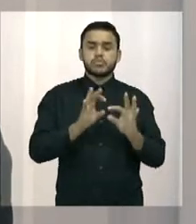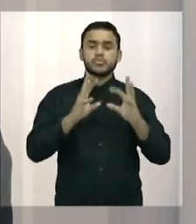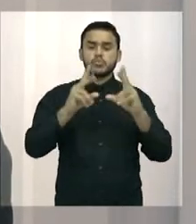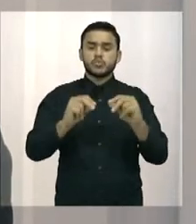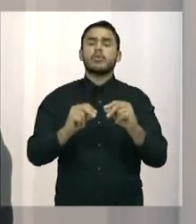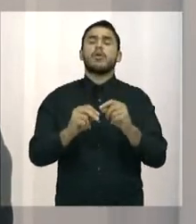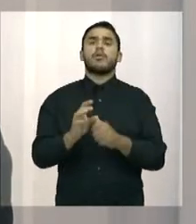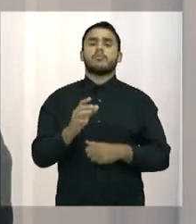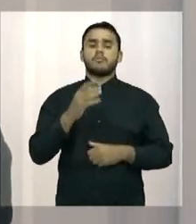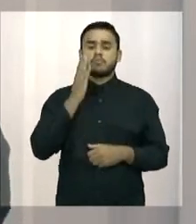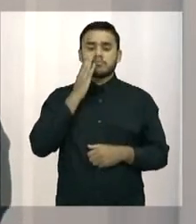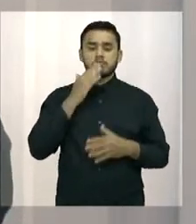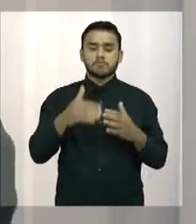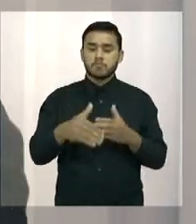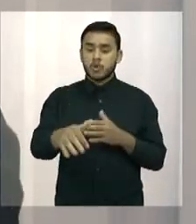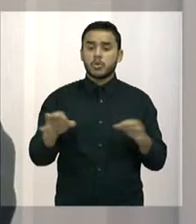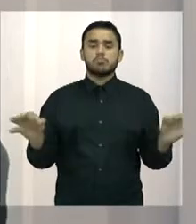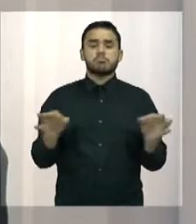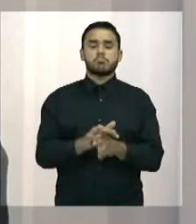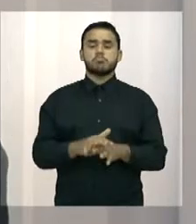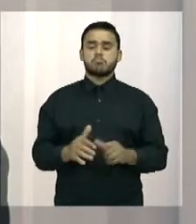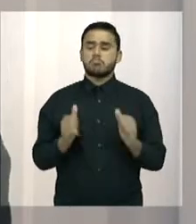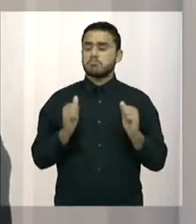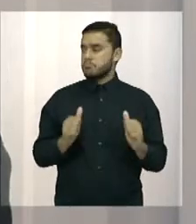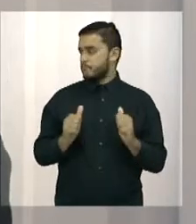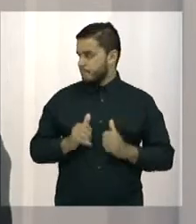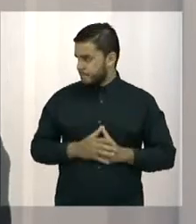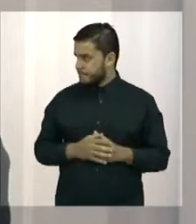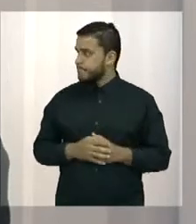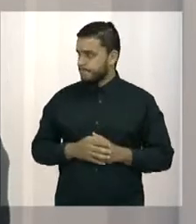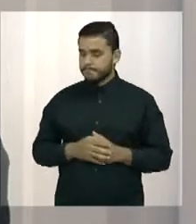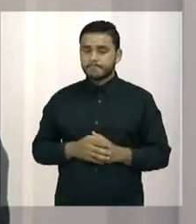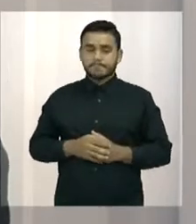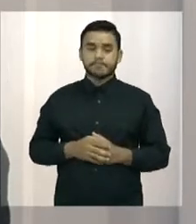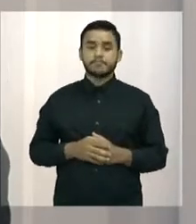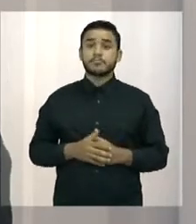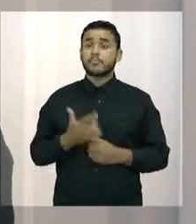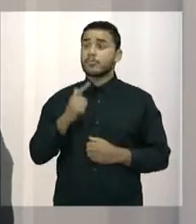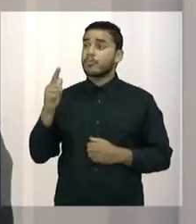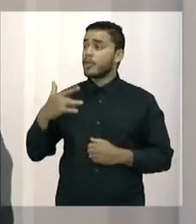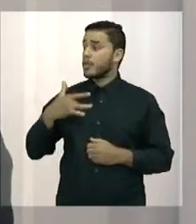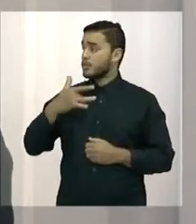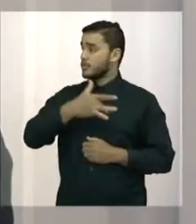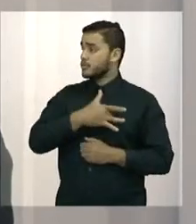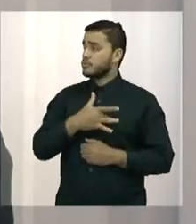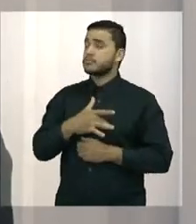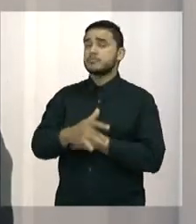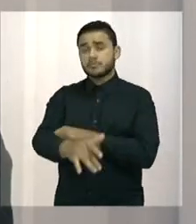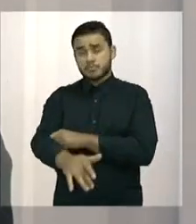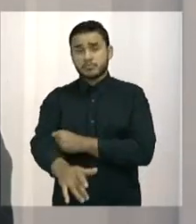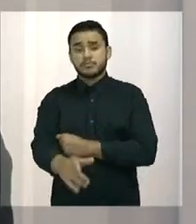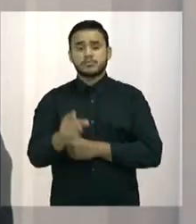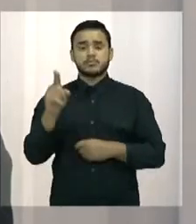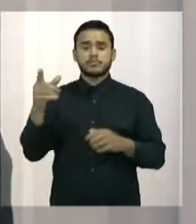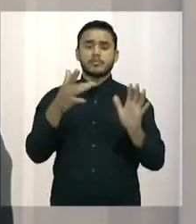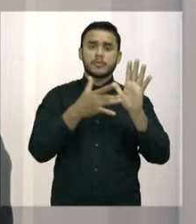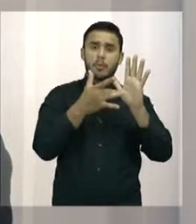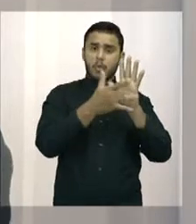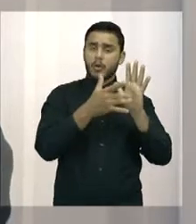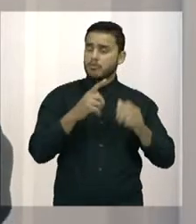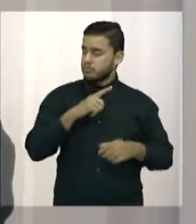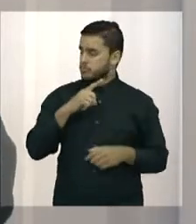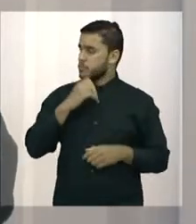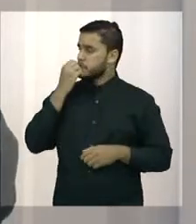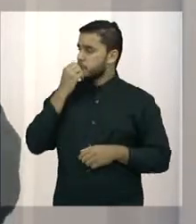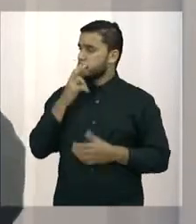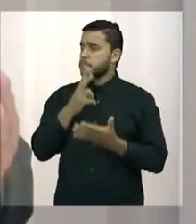logo, logo, nós vamos ter tudo neutralizado direitinho. A parte de saúde, nós temos lá alguns postos de saúde que têm um